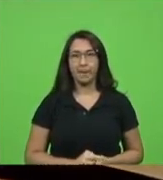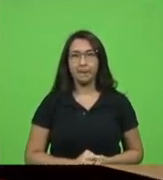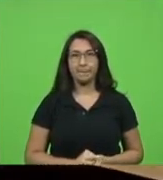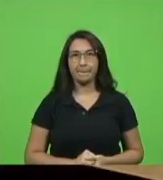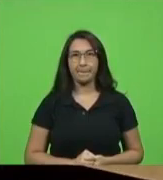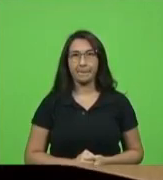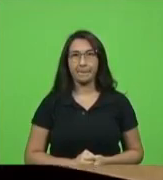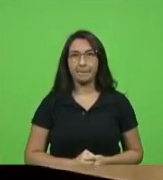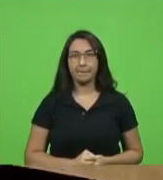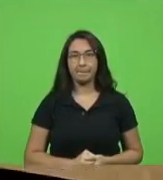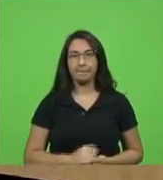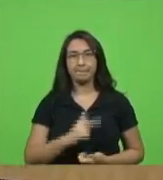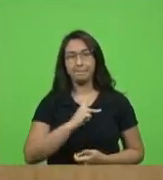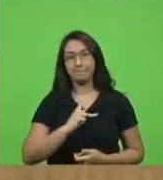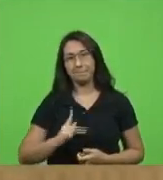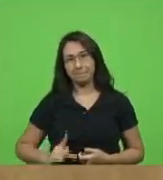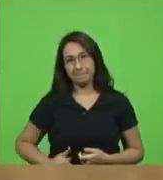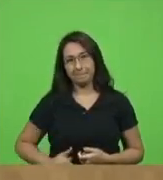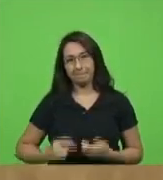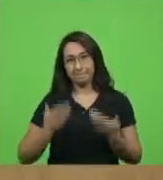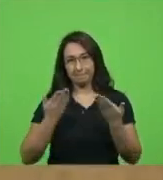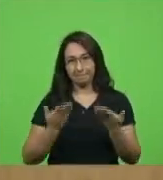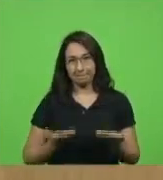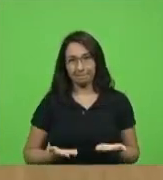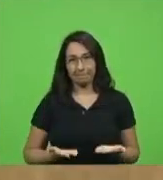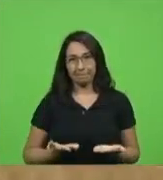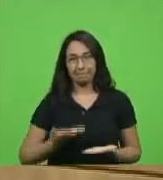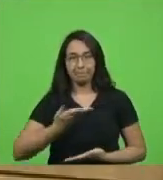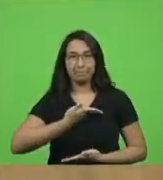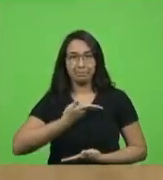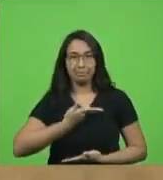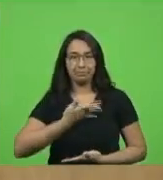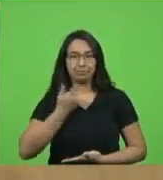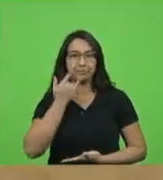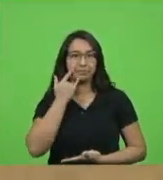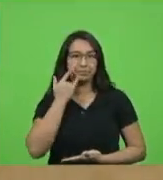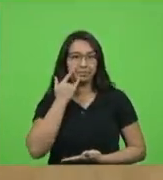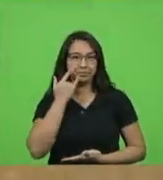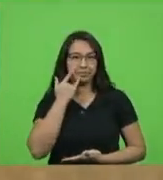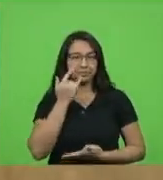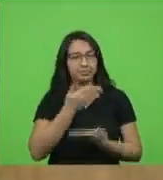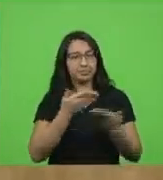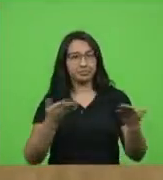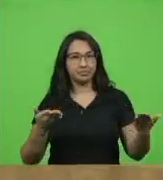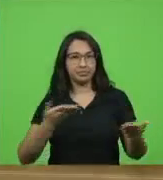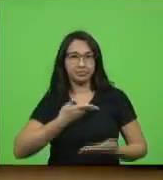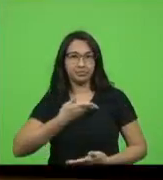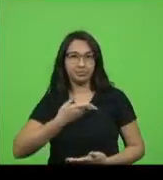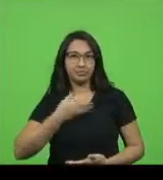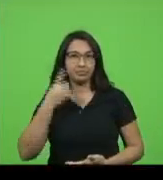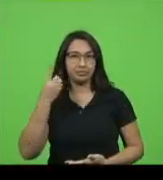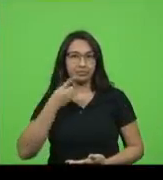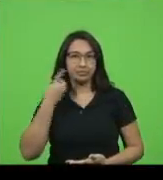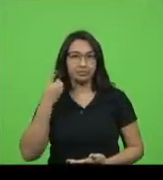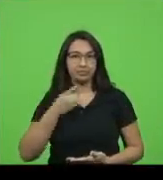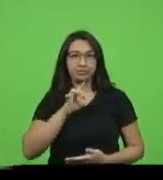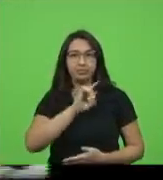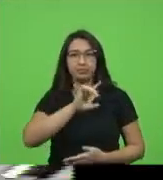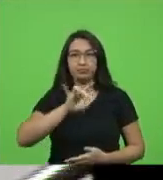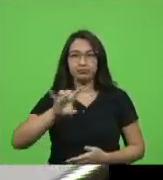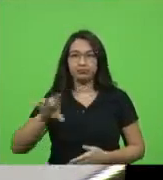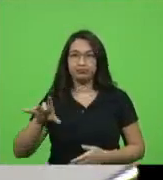senhor presidente colega Mauro de Nadal colegas deputados a cada um dos cidadãos